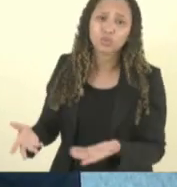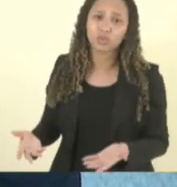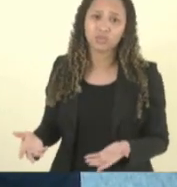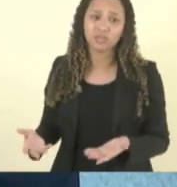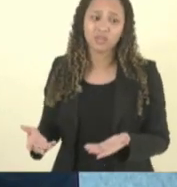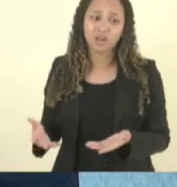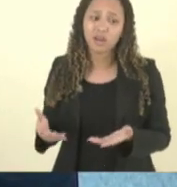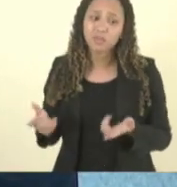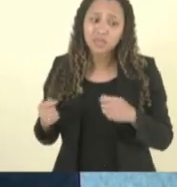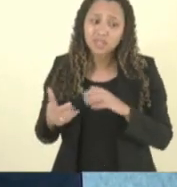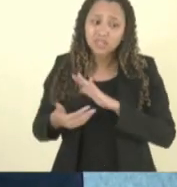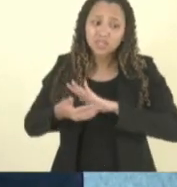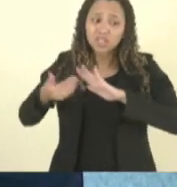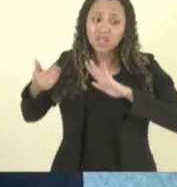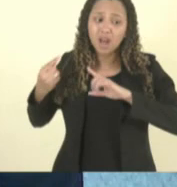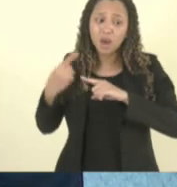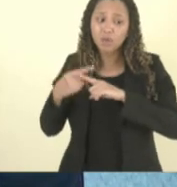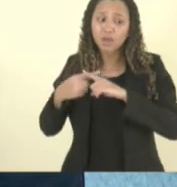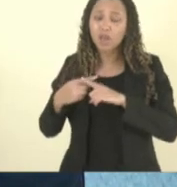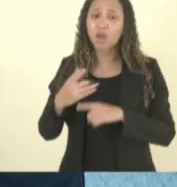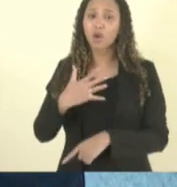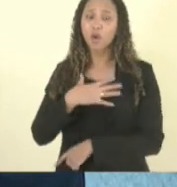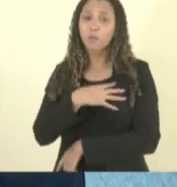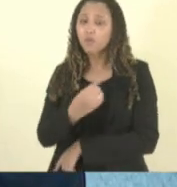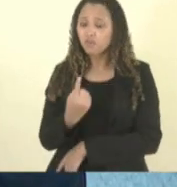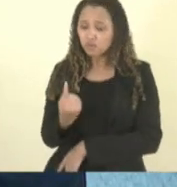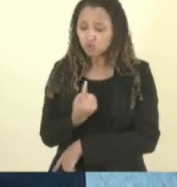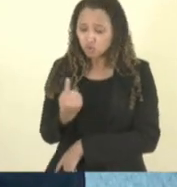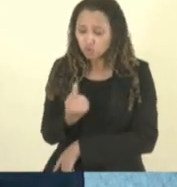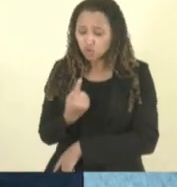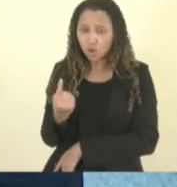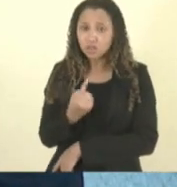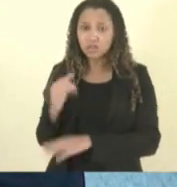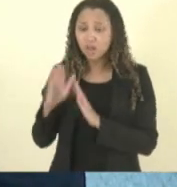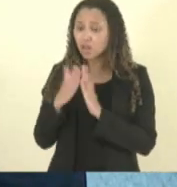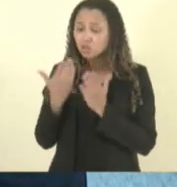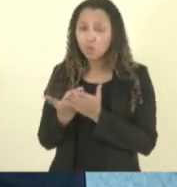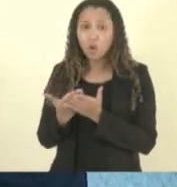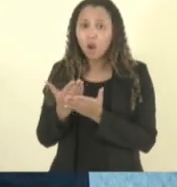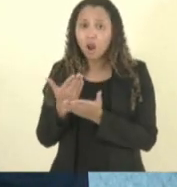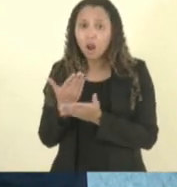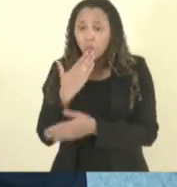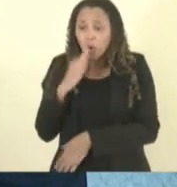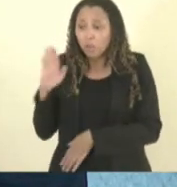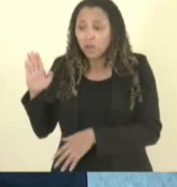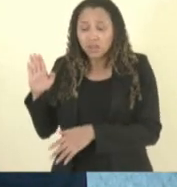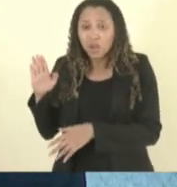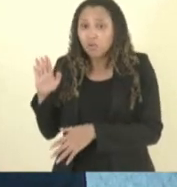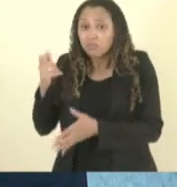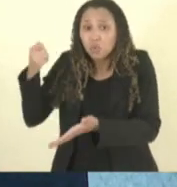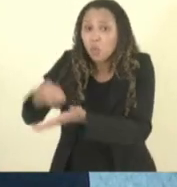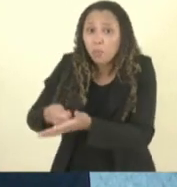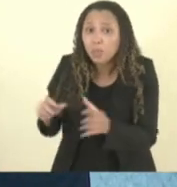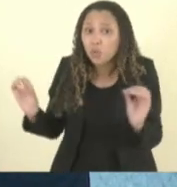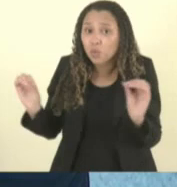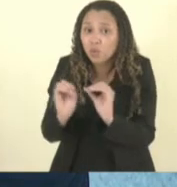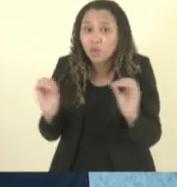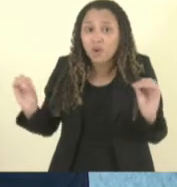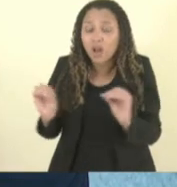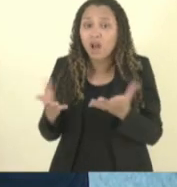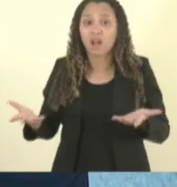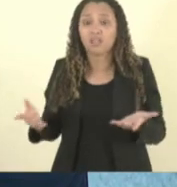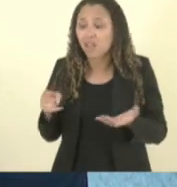mas tive que tirar porque meu filho ia ficar jogado lá eles mesmo falavam na minha cara escola siena em laranjeiras eles não estavam